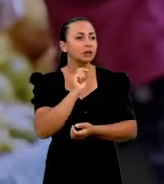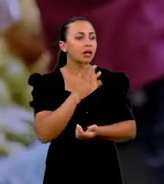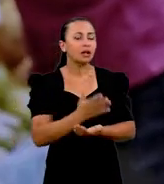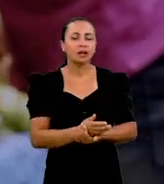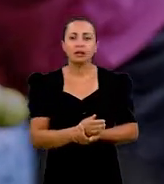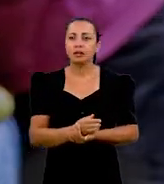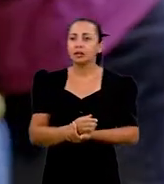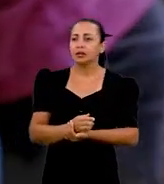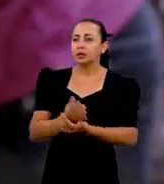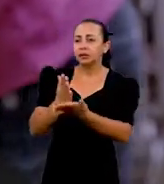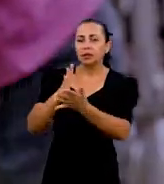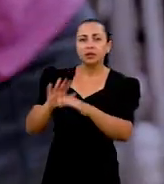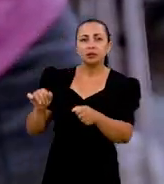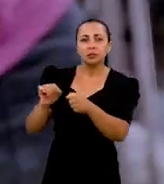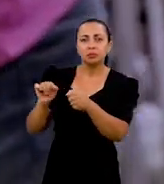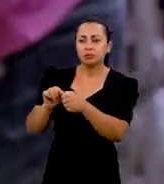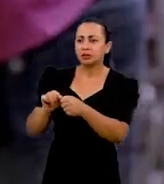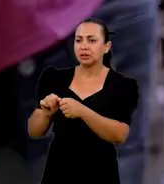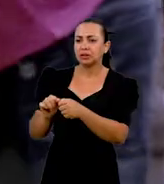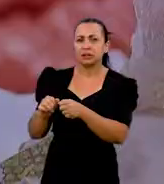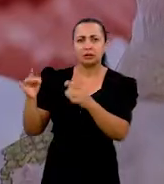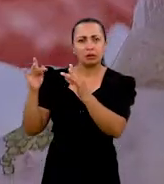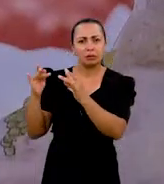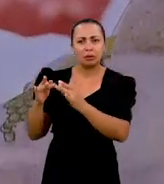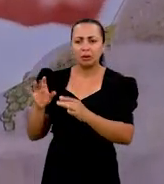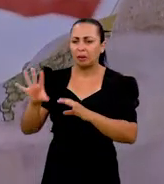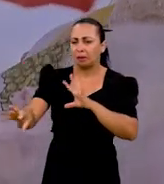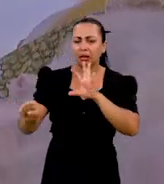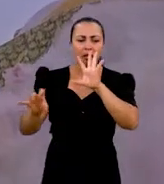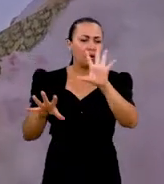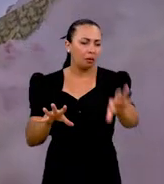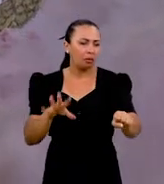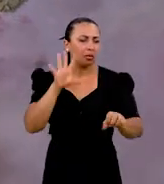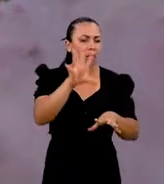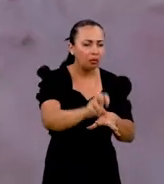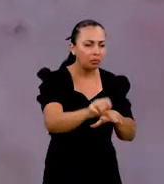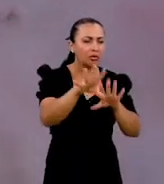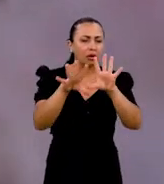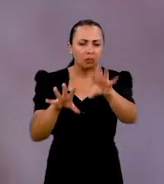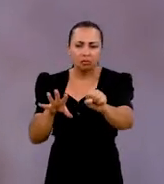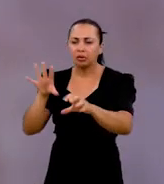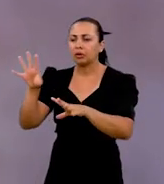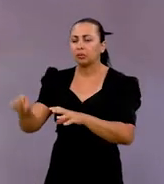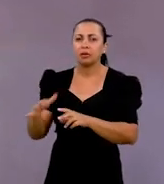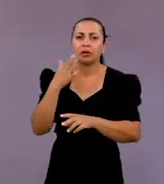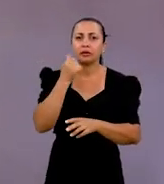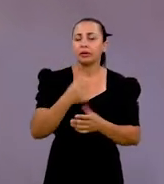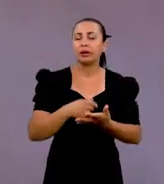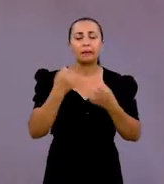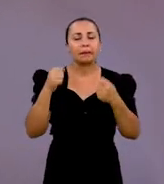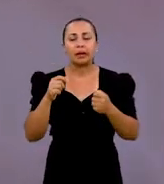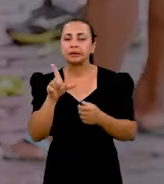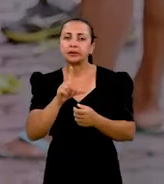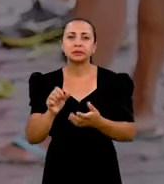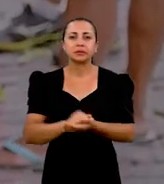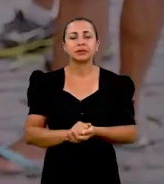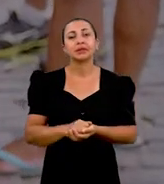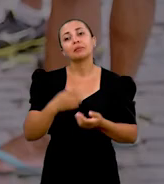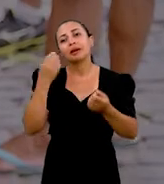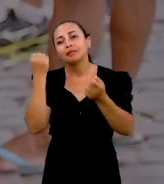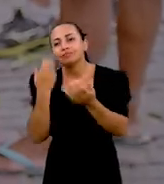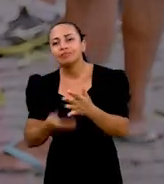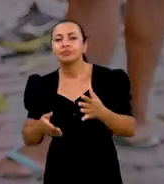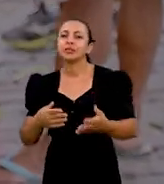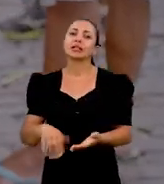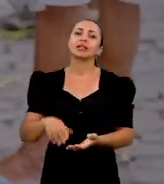pessoas que acabam fazendo contaminação, ficam pegando muito, manuseando muito um alimento sem necessidade e